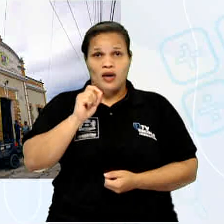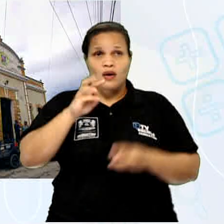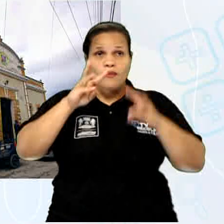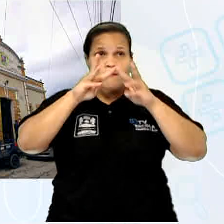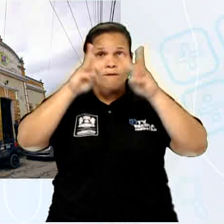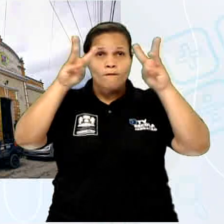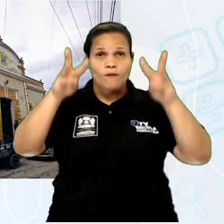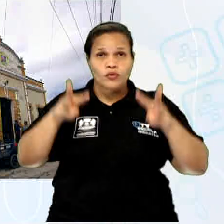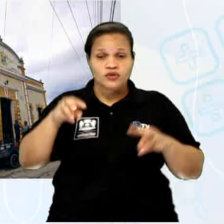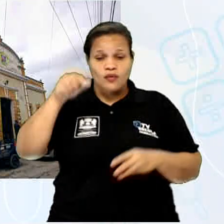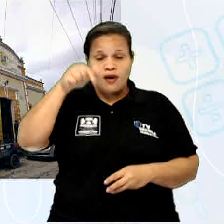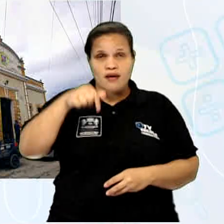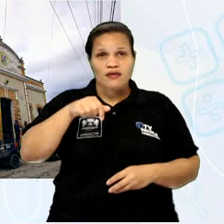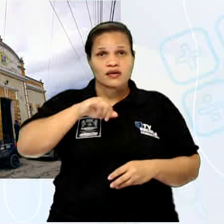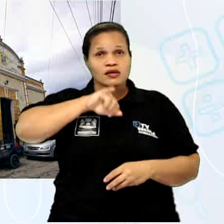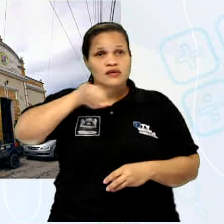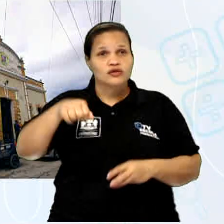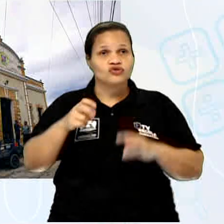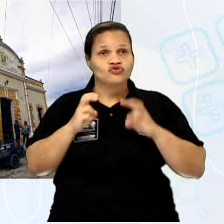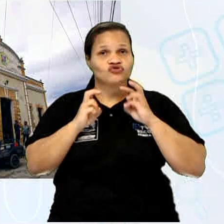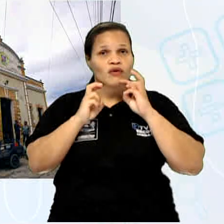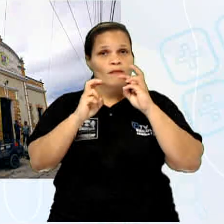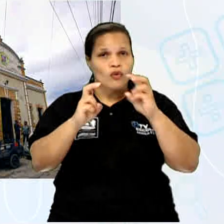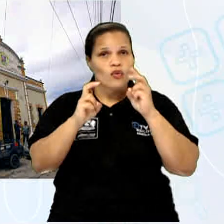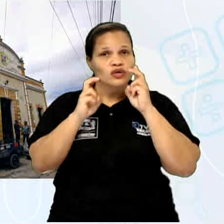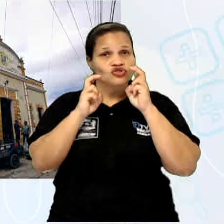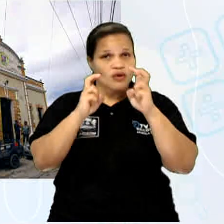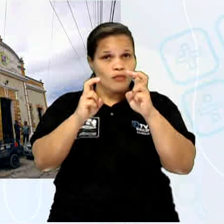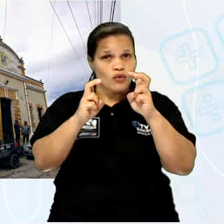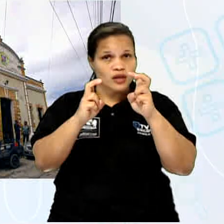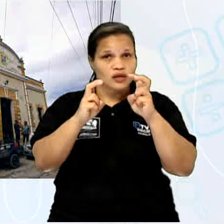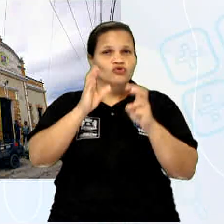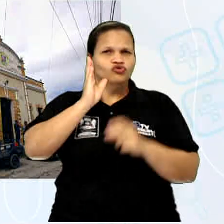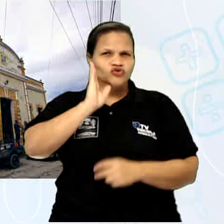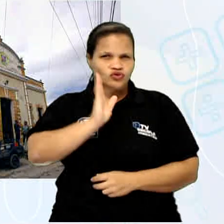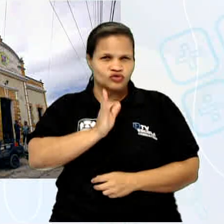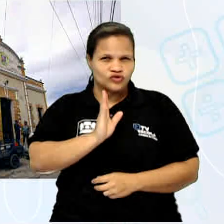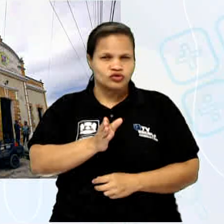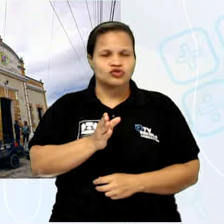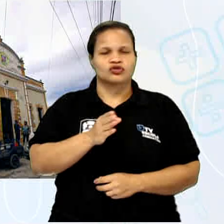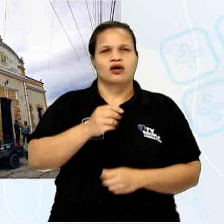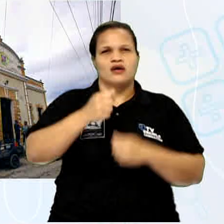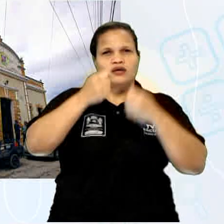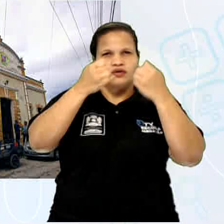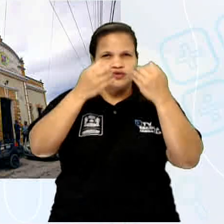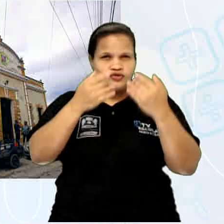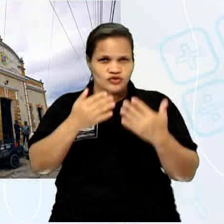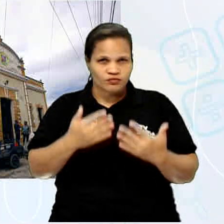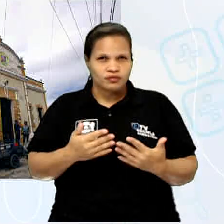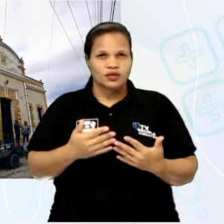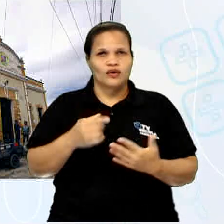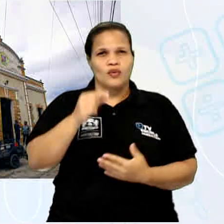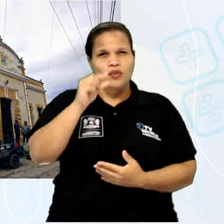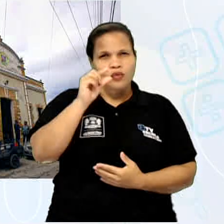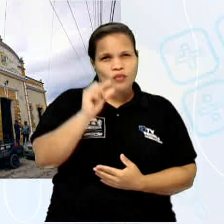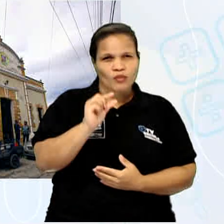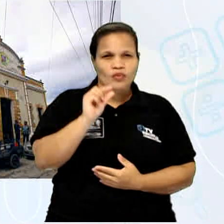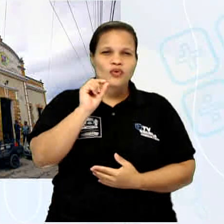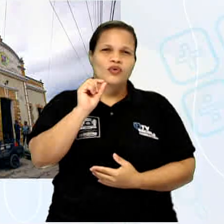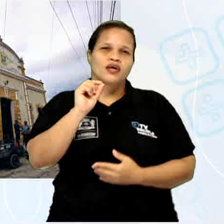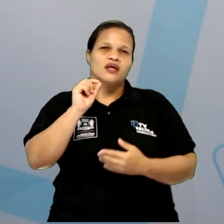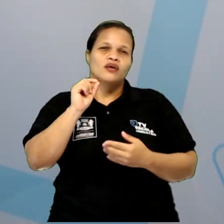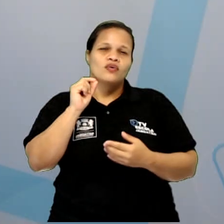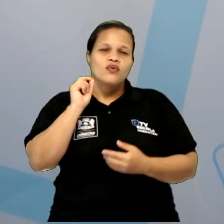fica aqui no nosso município. A gente falou um pouquinho dele quando a gente falou sobre espaços culturais, porque o museu é um espaço